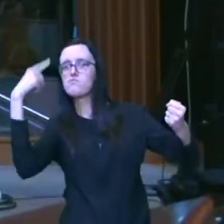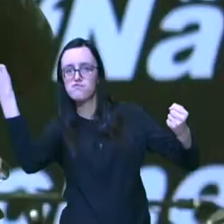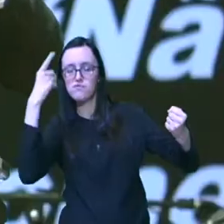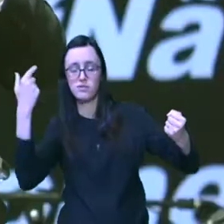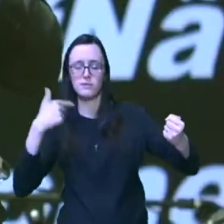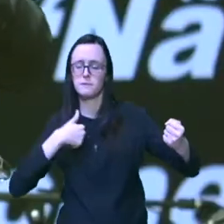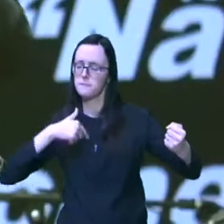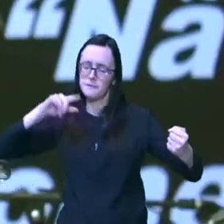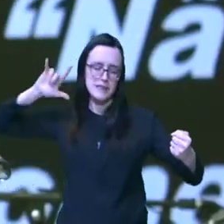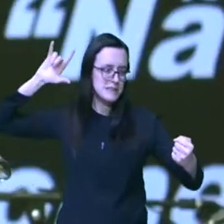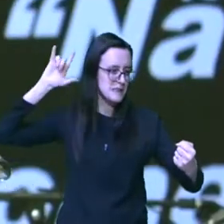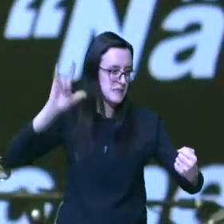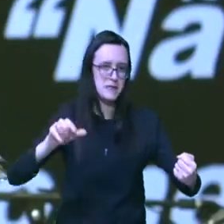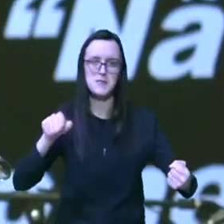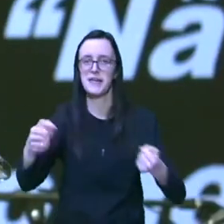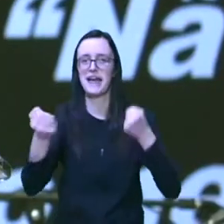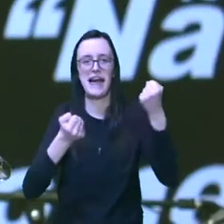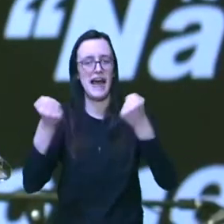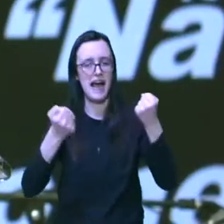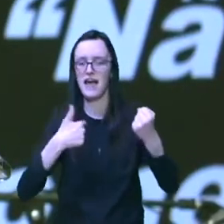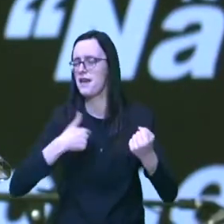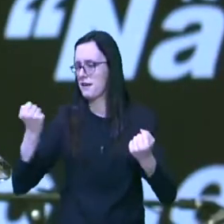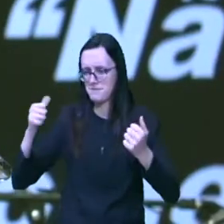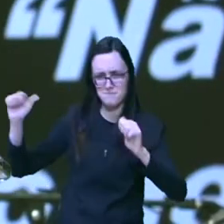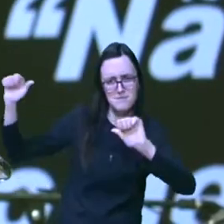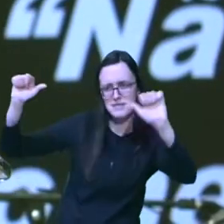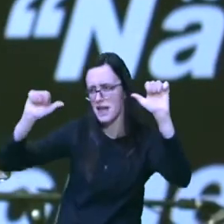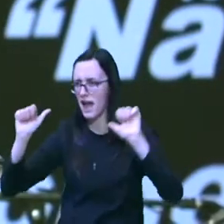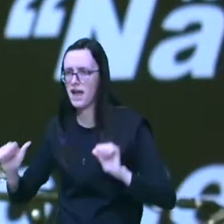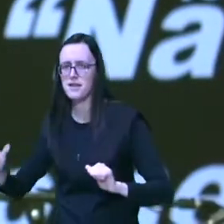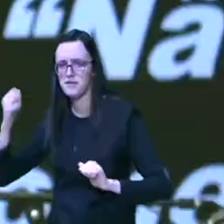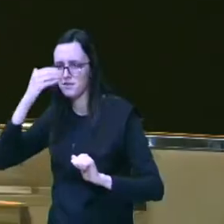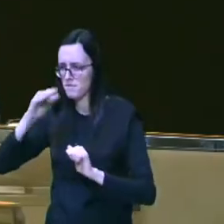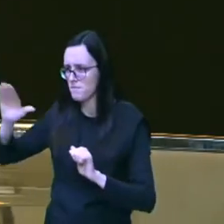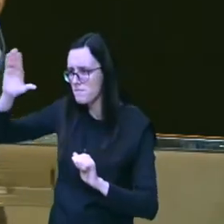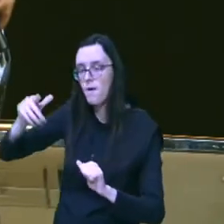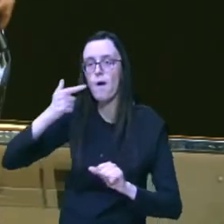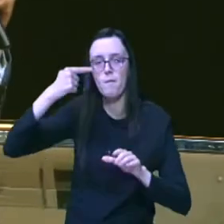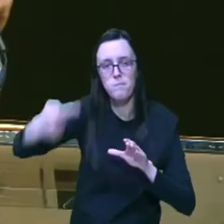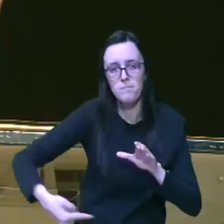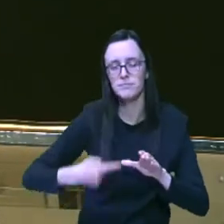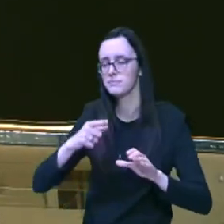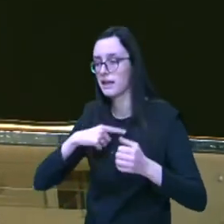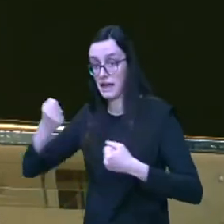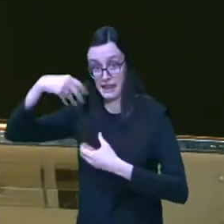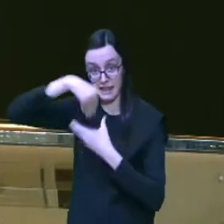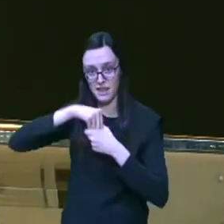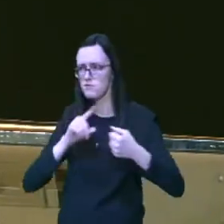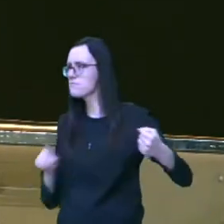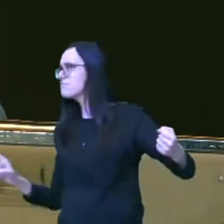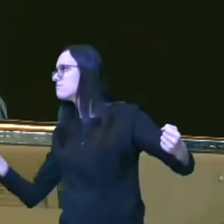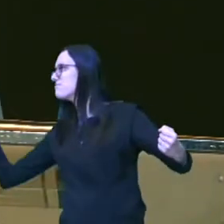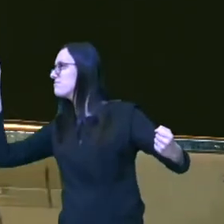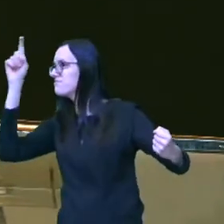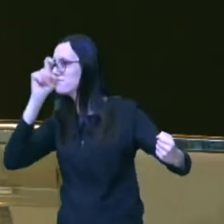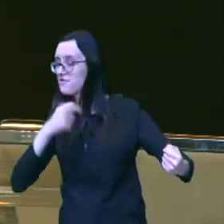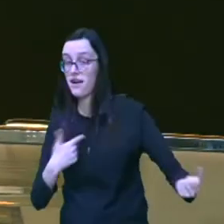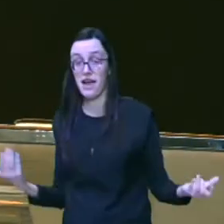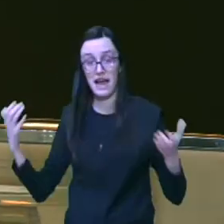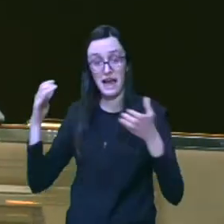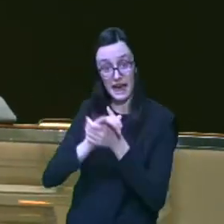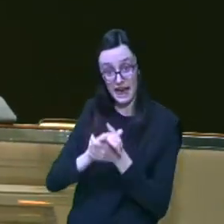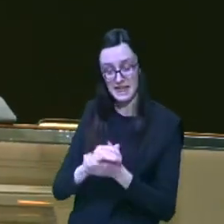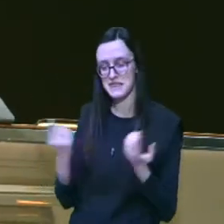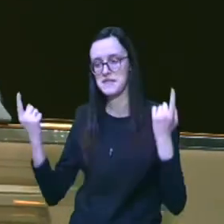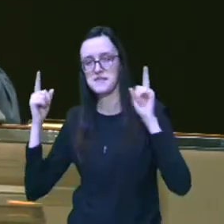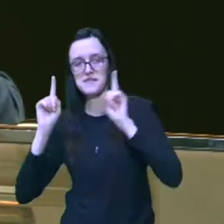apaixonado por aquele carro lavava passava pretinho no pneu passava perfume dentro do carro casei com a Silmara ela foi